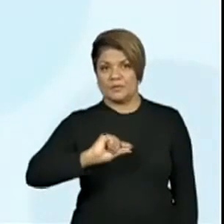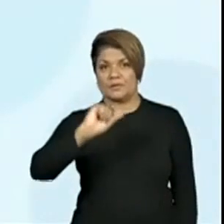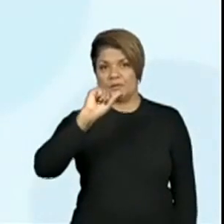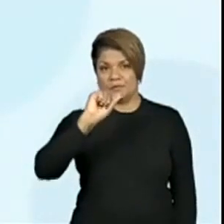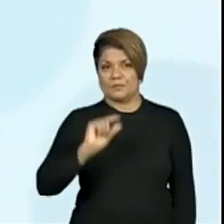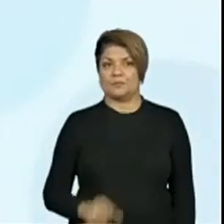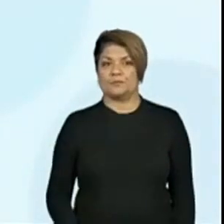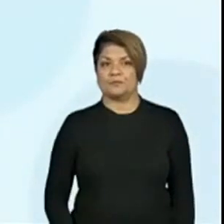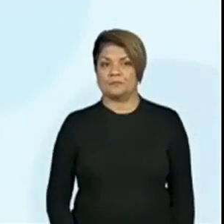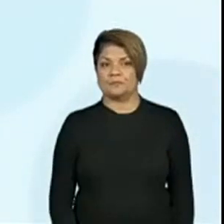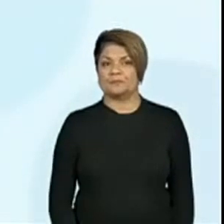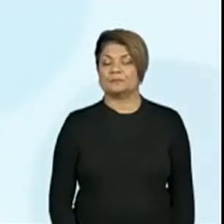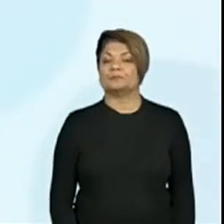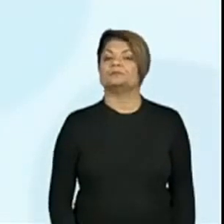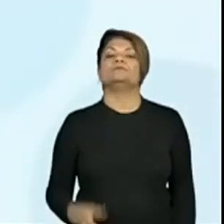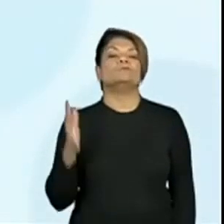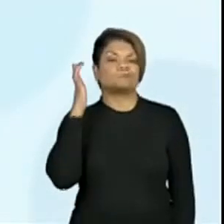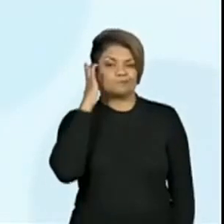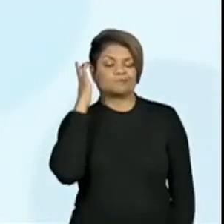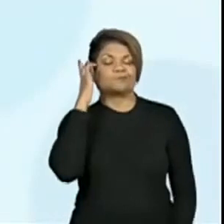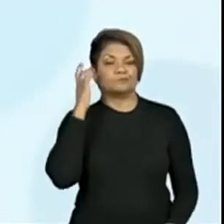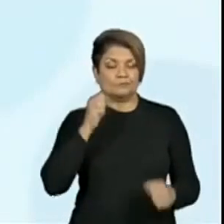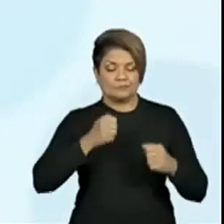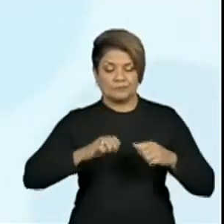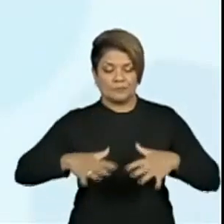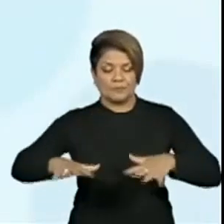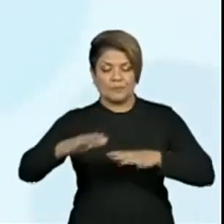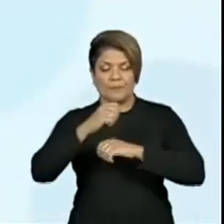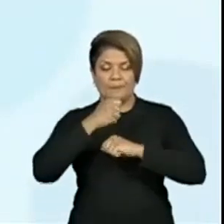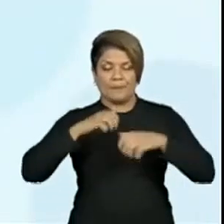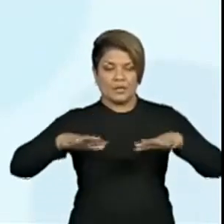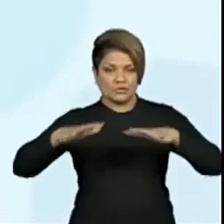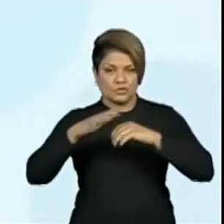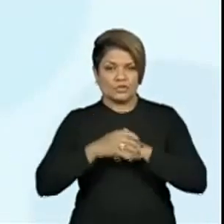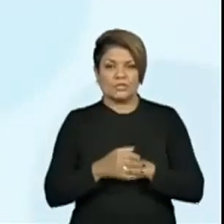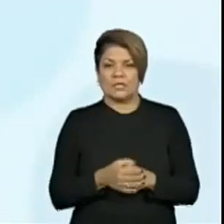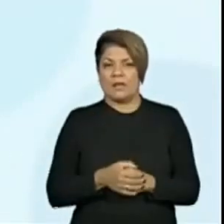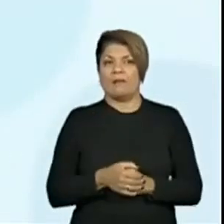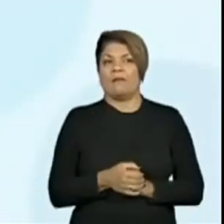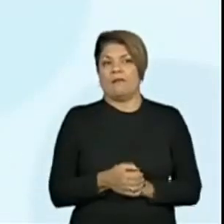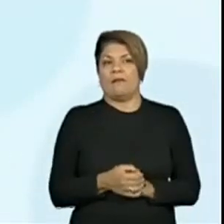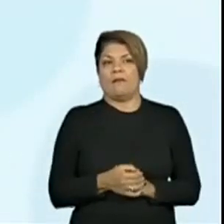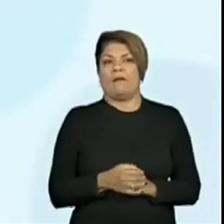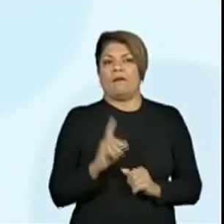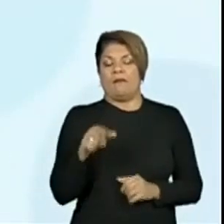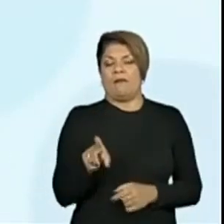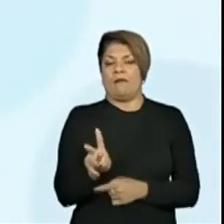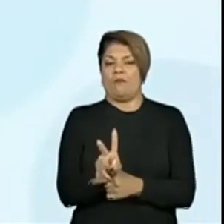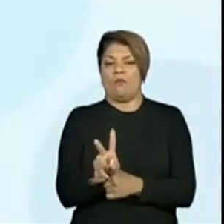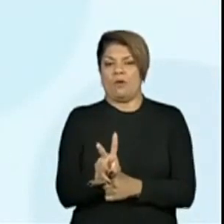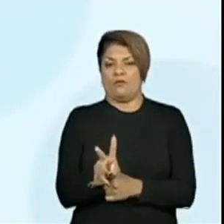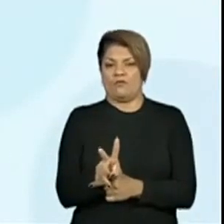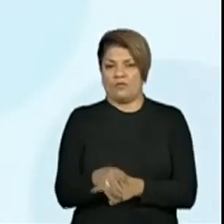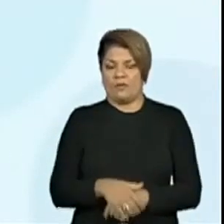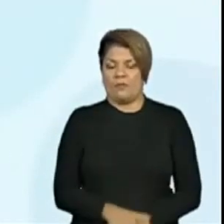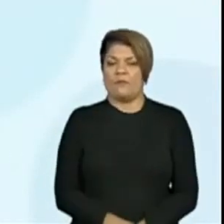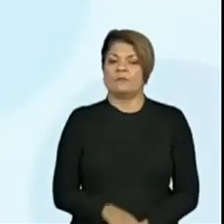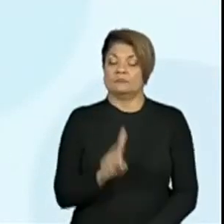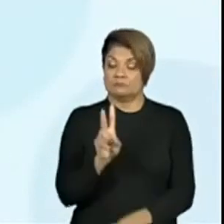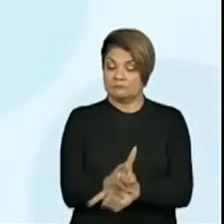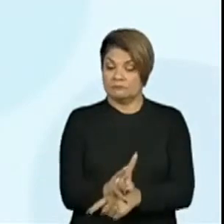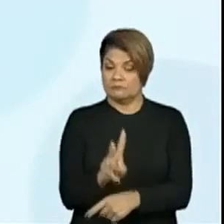A gente continua lendo, Sabia da magia daquela água do lago e por isso era o guardião. Ele